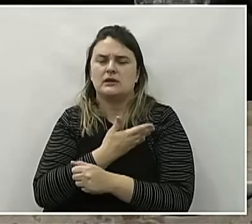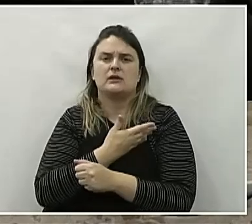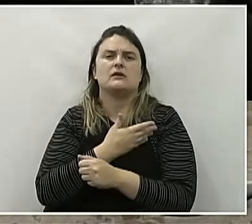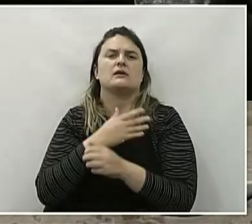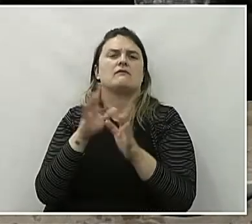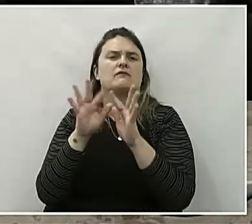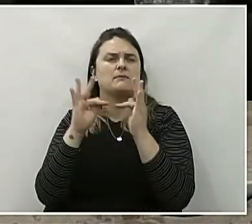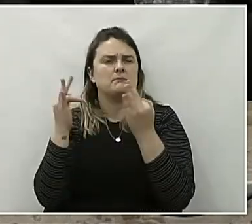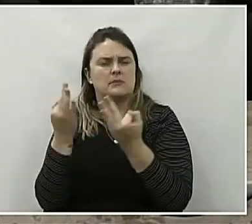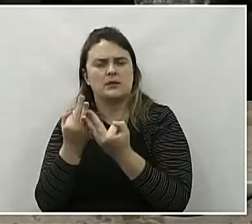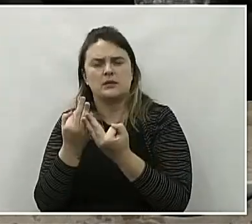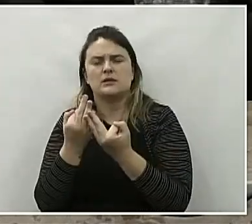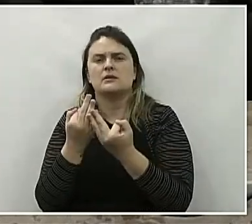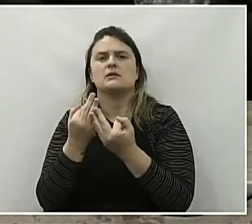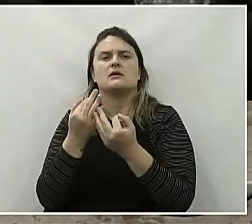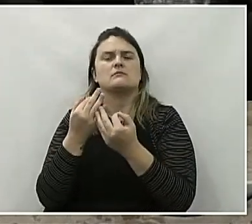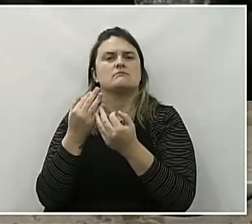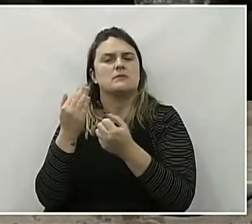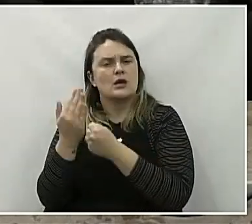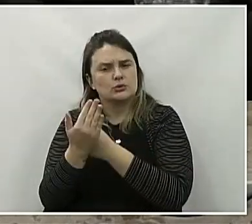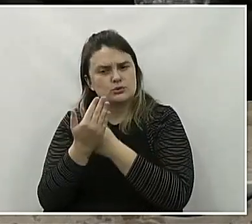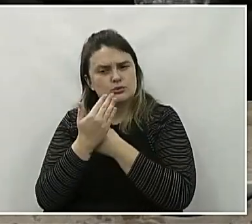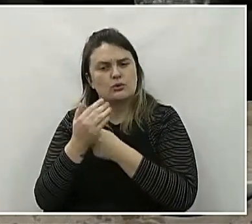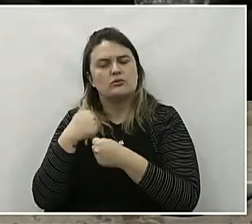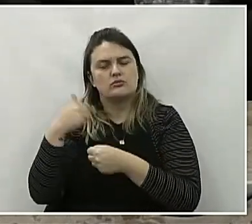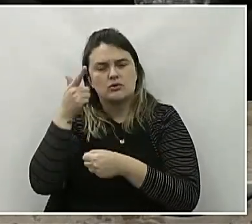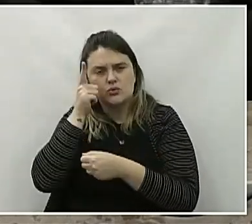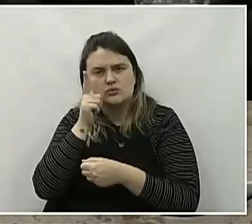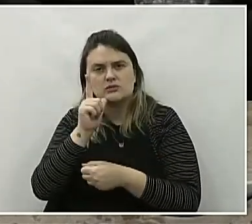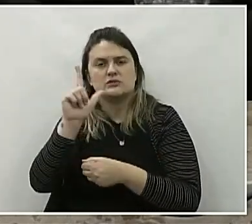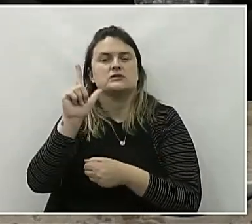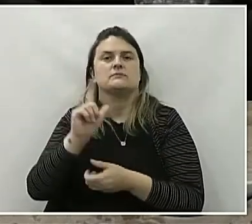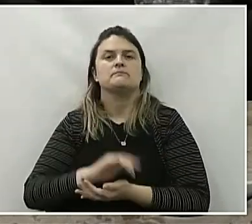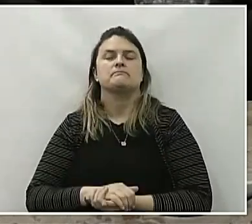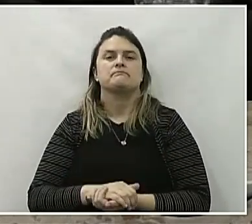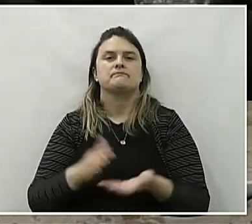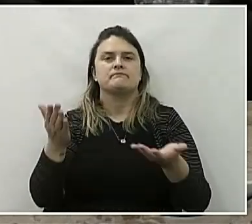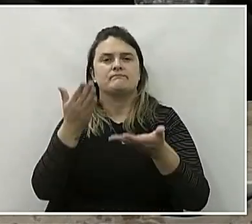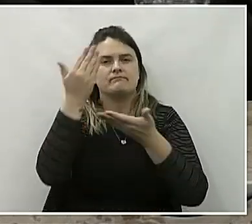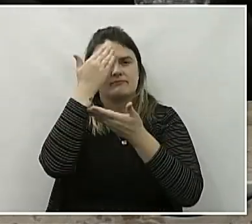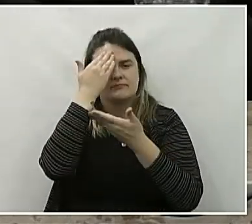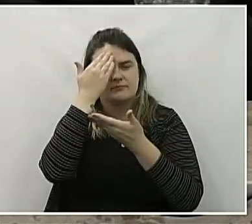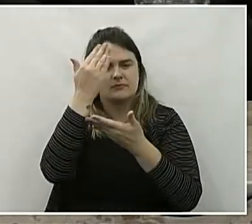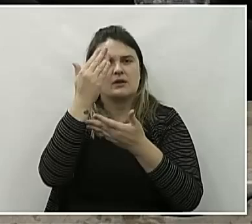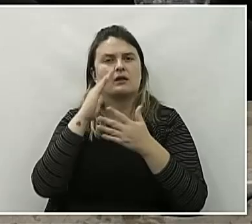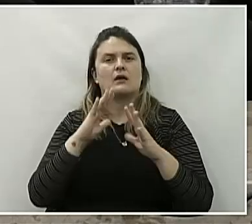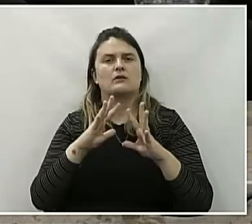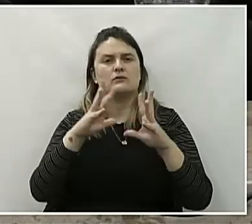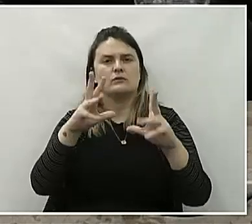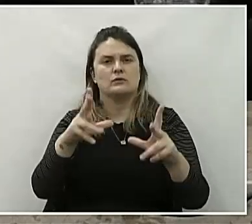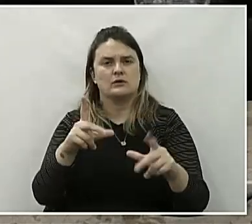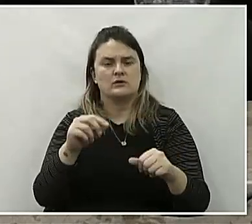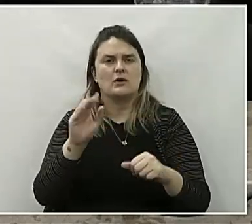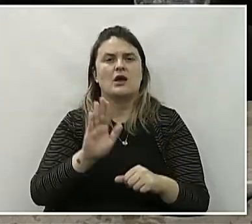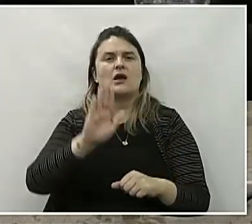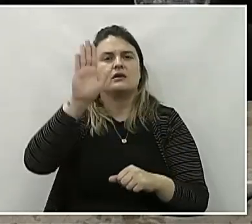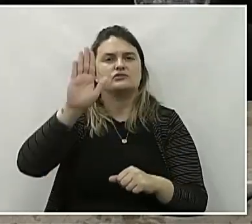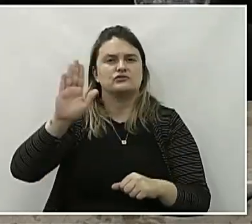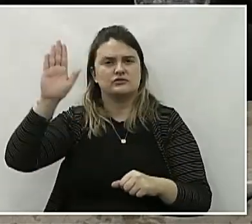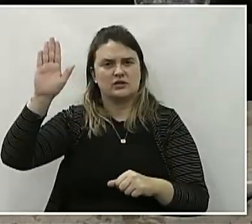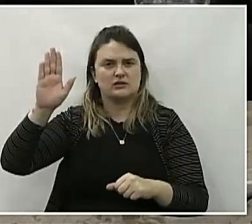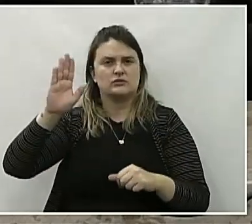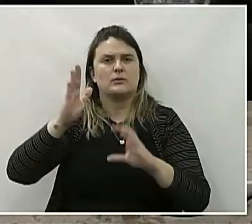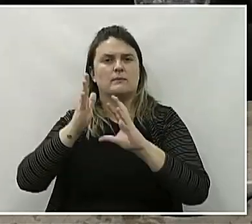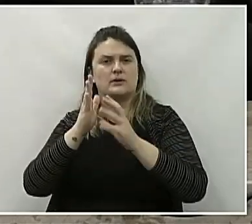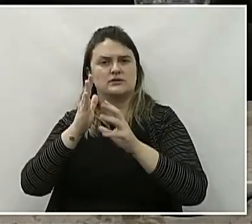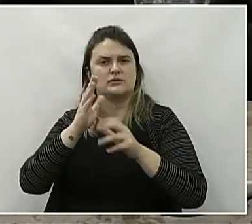colegas, e com a ajuda deles a gente chegou lá. Quero agradecer todos os candidatos do